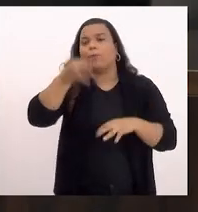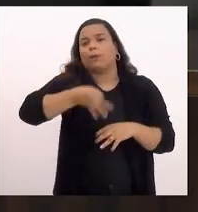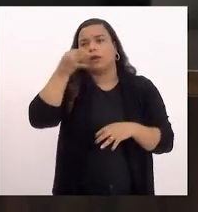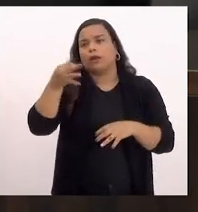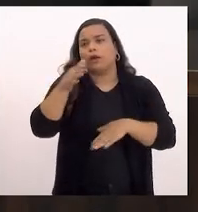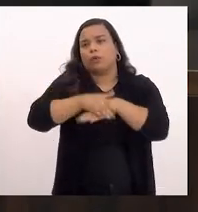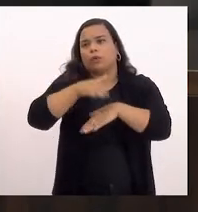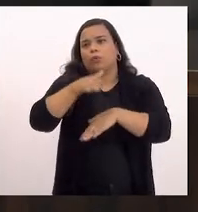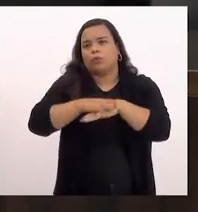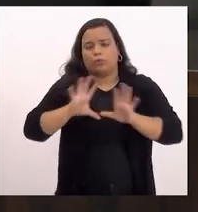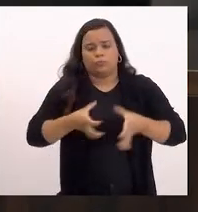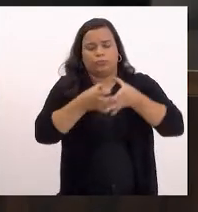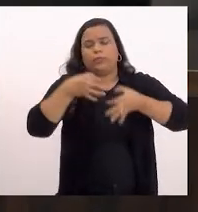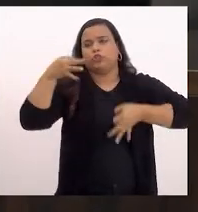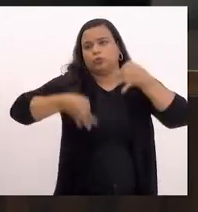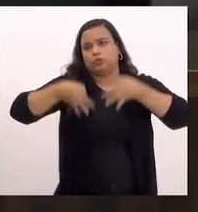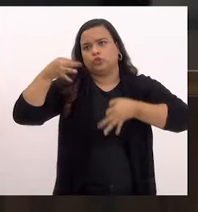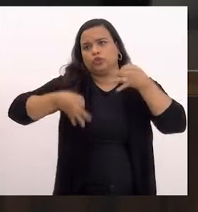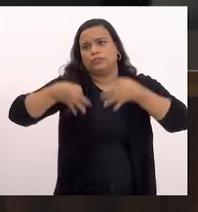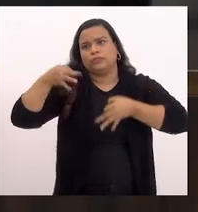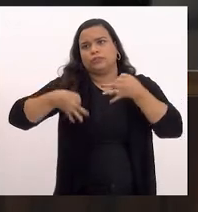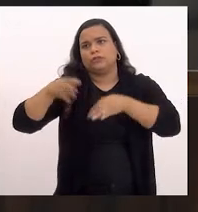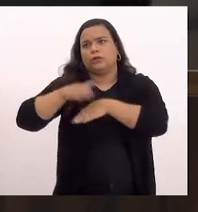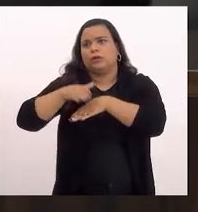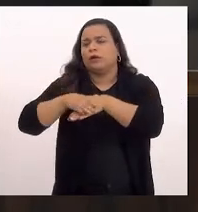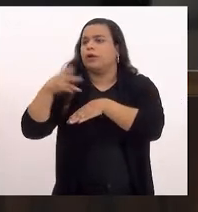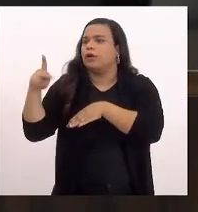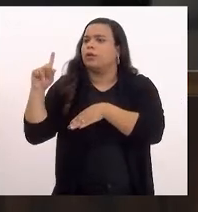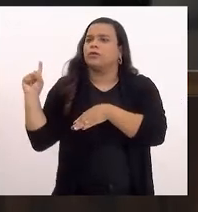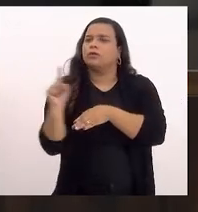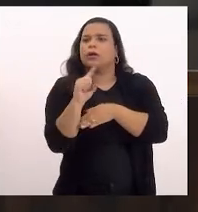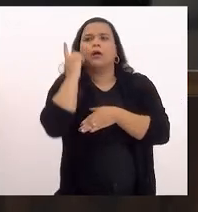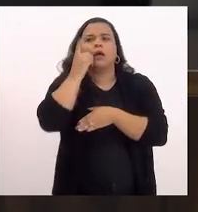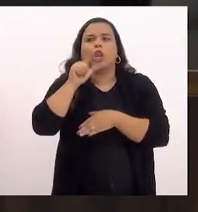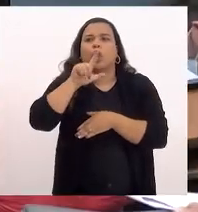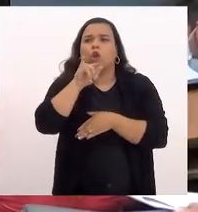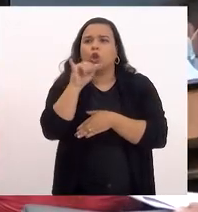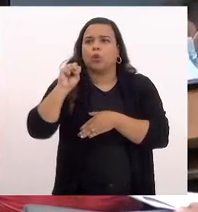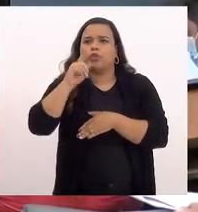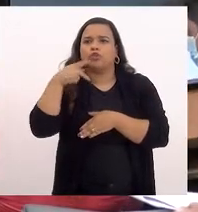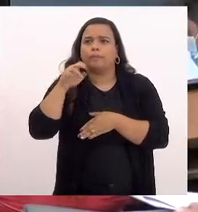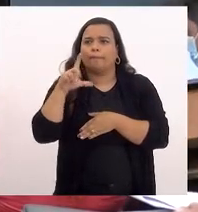de Constituição e Justiça, deputado Luiz Paulo. Aí, já está.